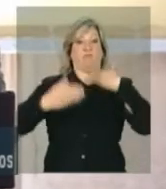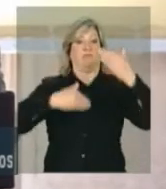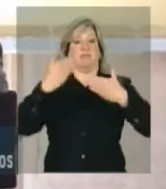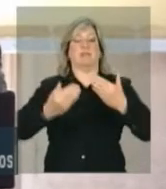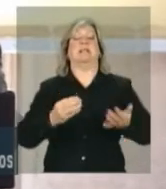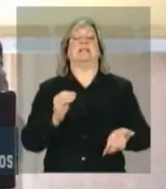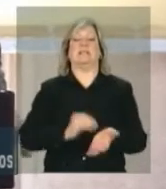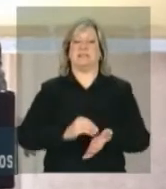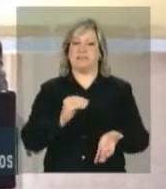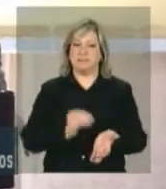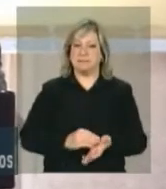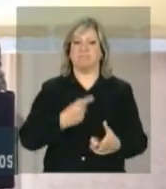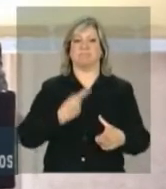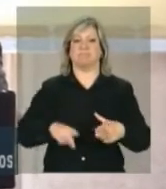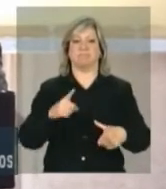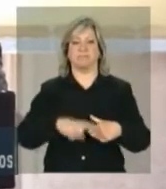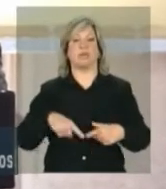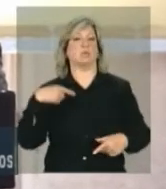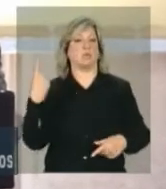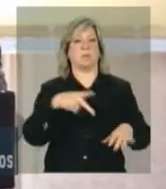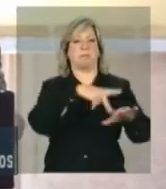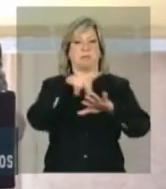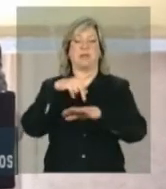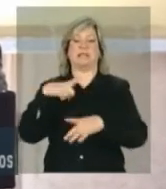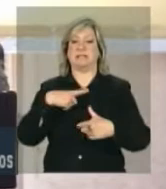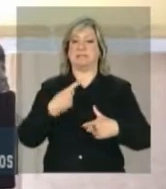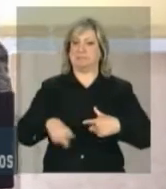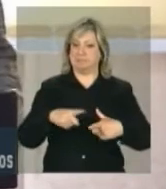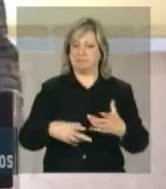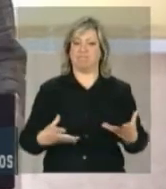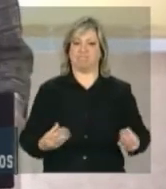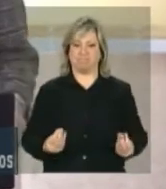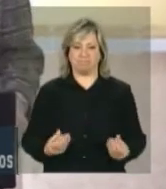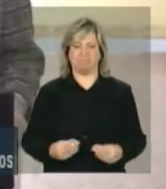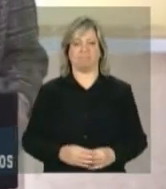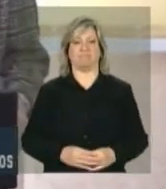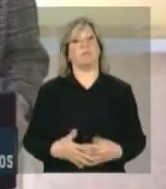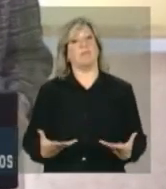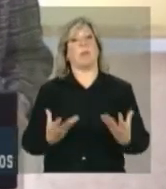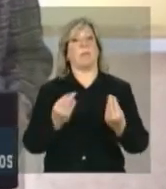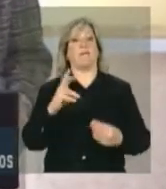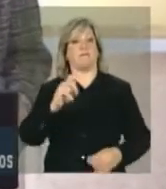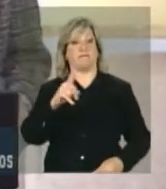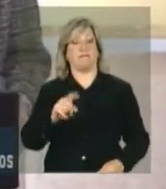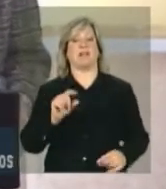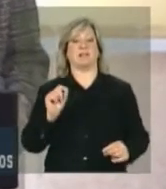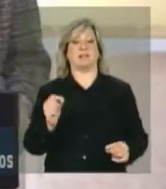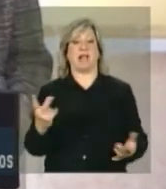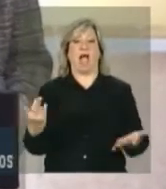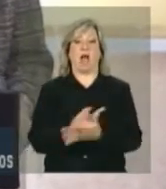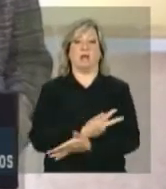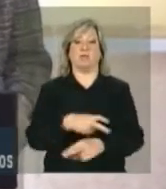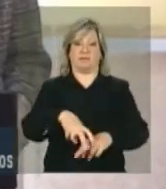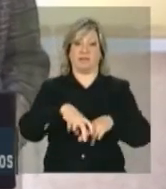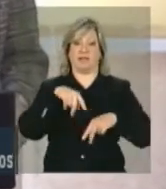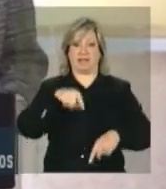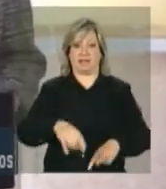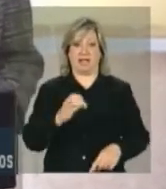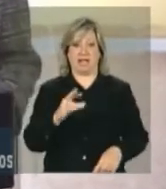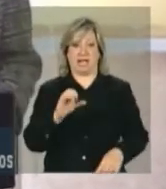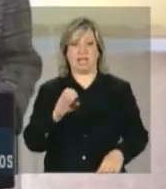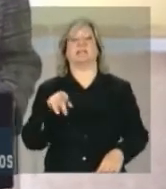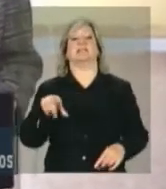equilibrada, encontram-se numa encruzilhada. Muitas vezes, o que gerou a crise é reafirmado e